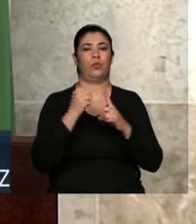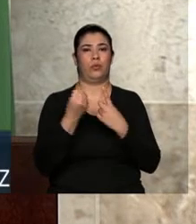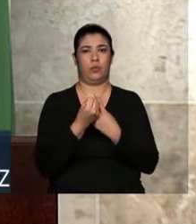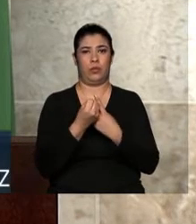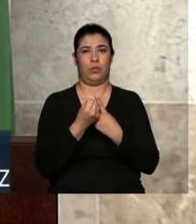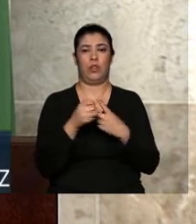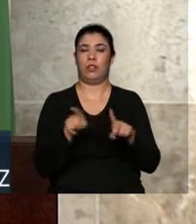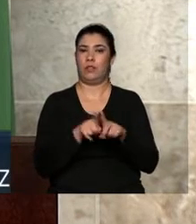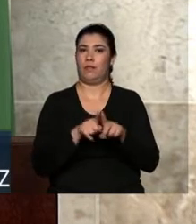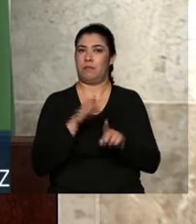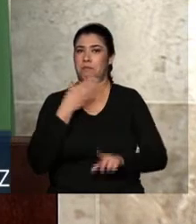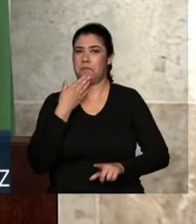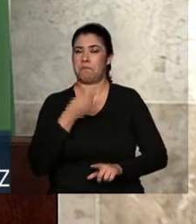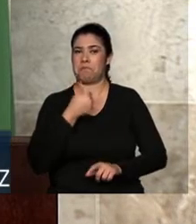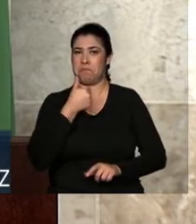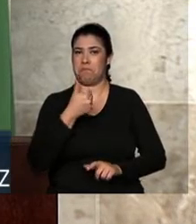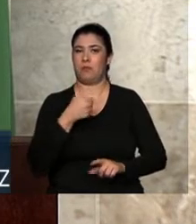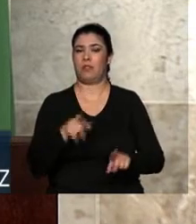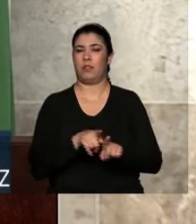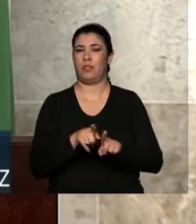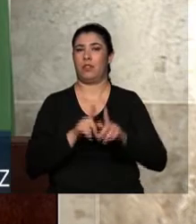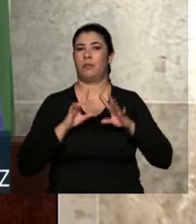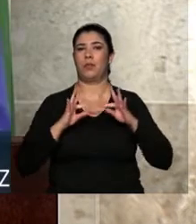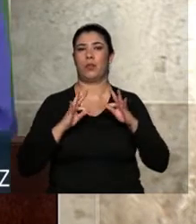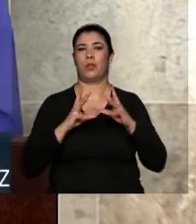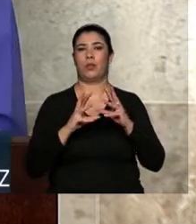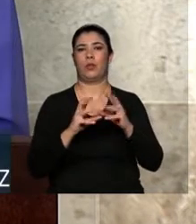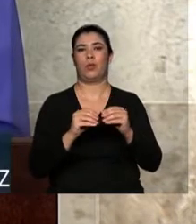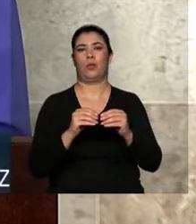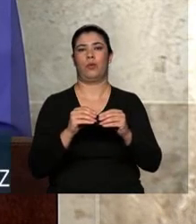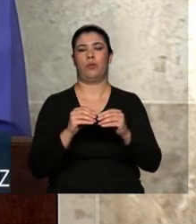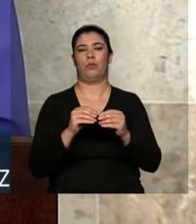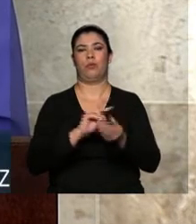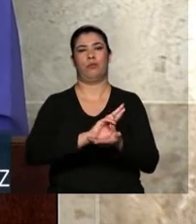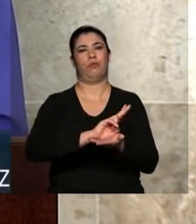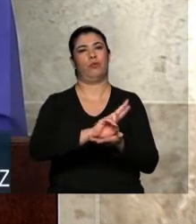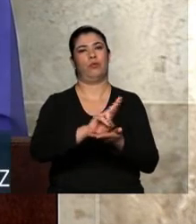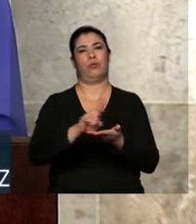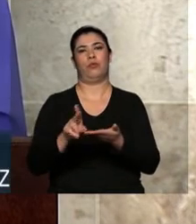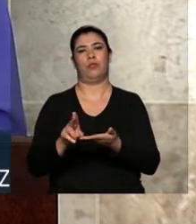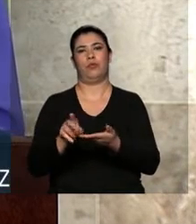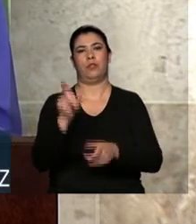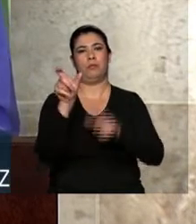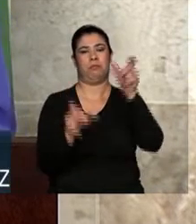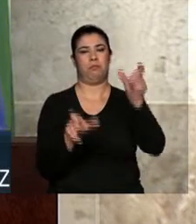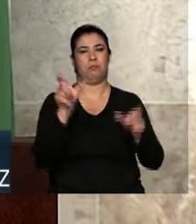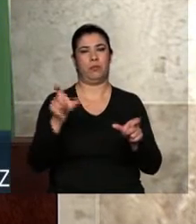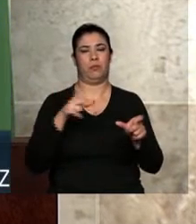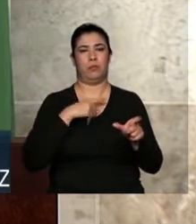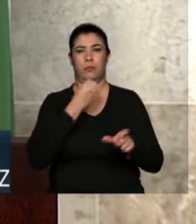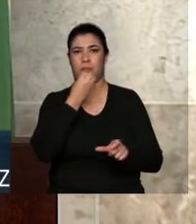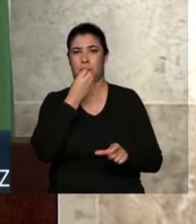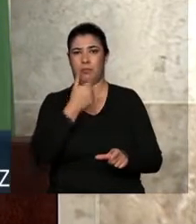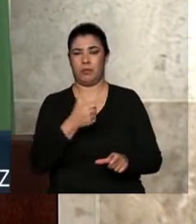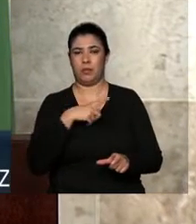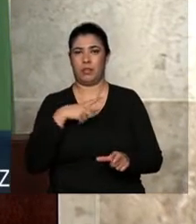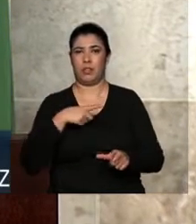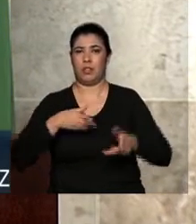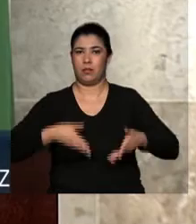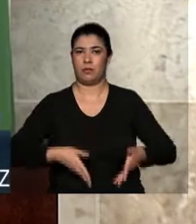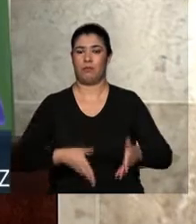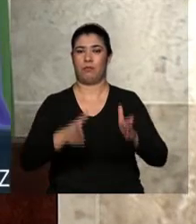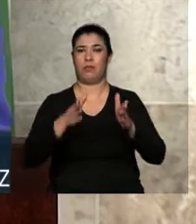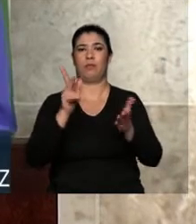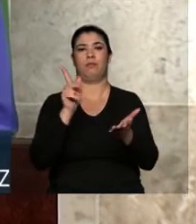beneficiar também, porque todo mundo se beneficia quando nós temos um caminho concreto